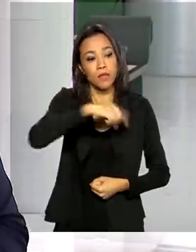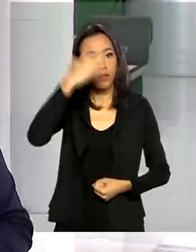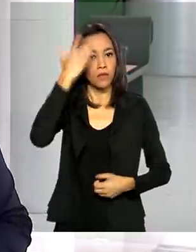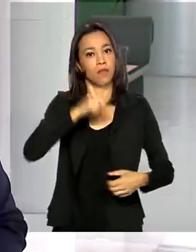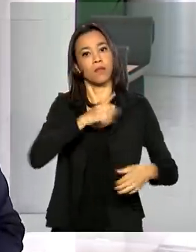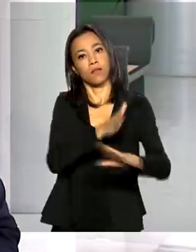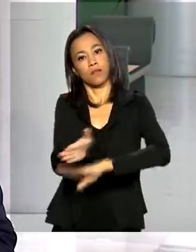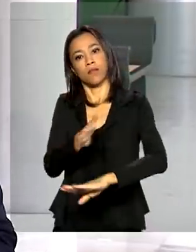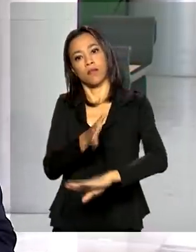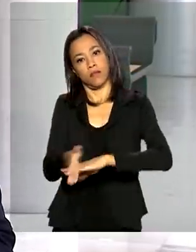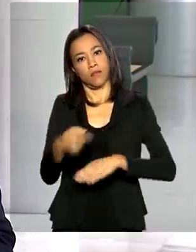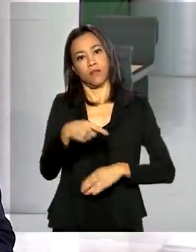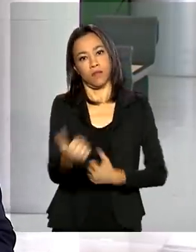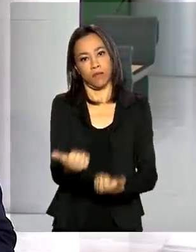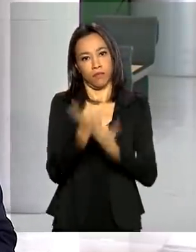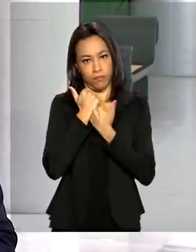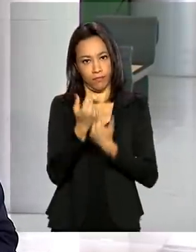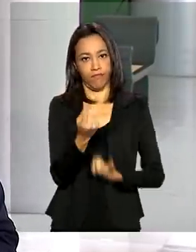logo acesso a esse benefício.